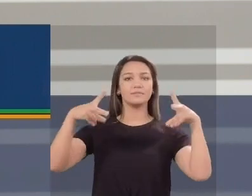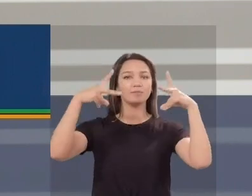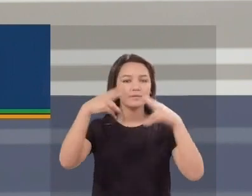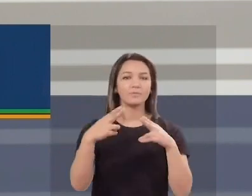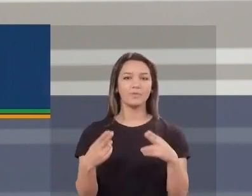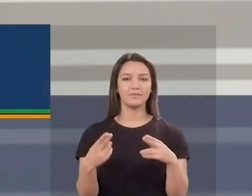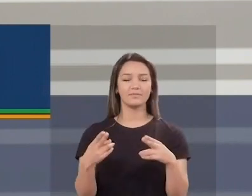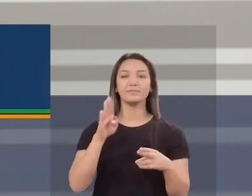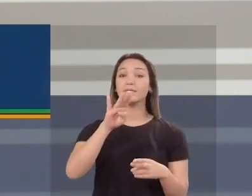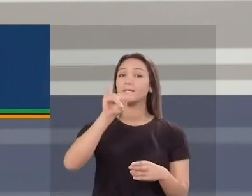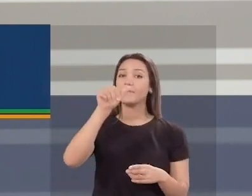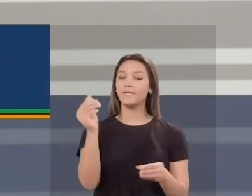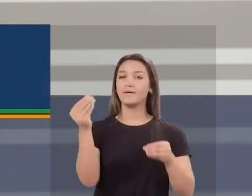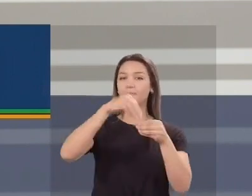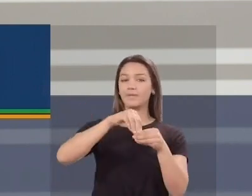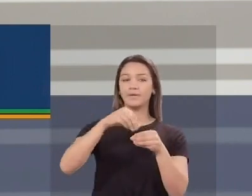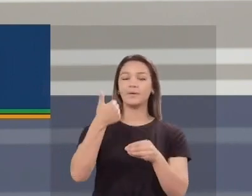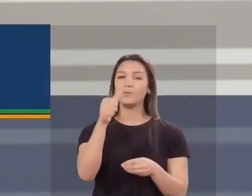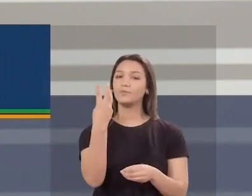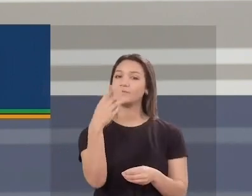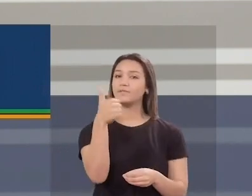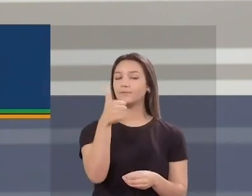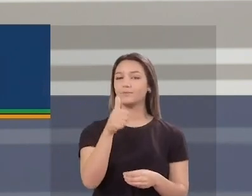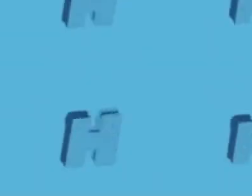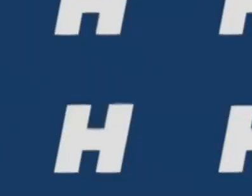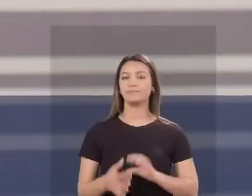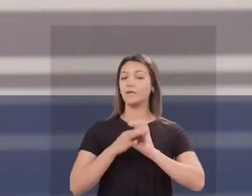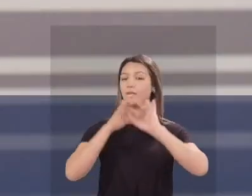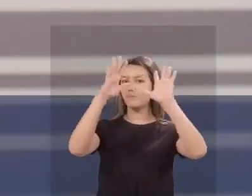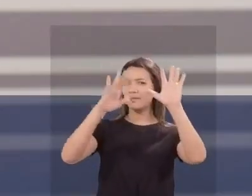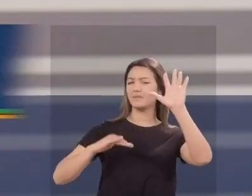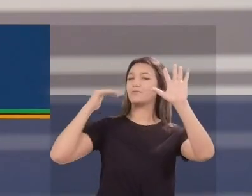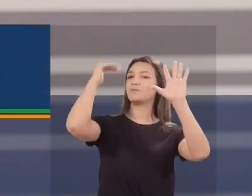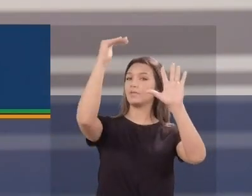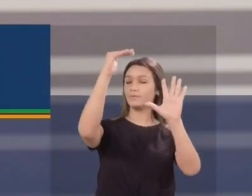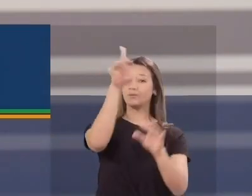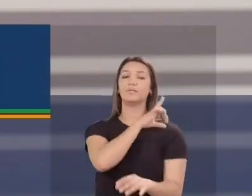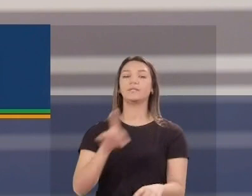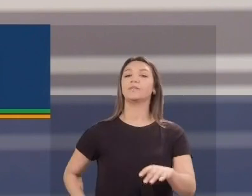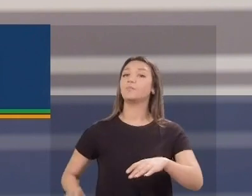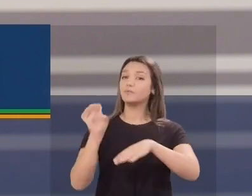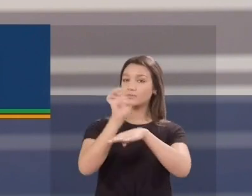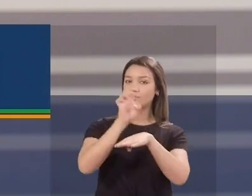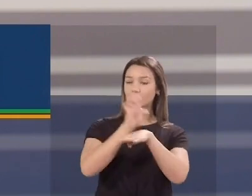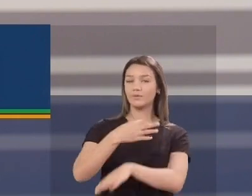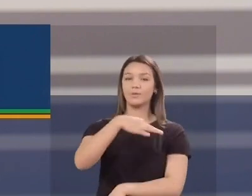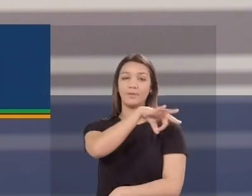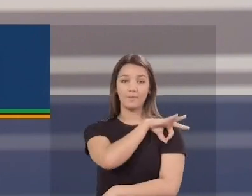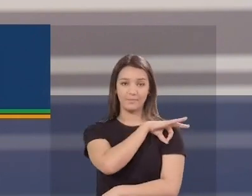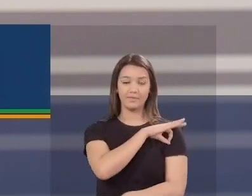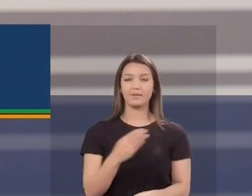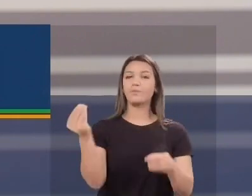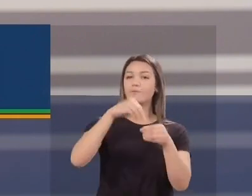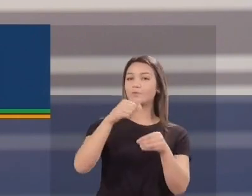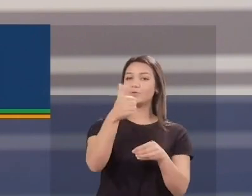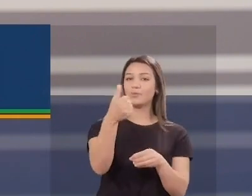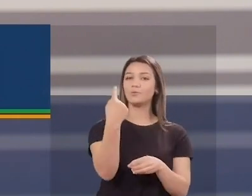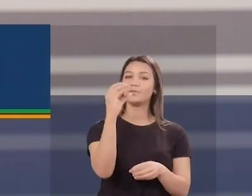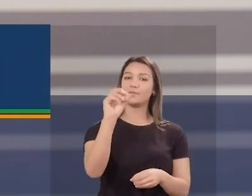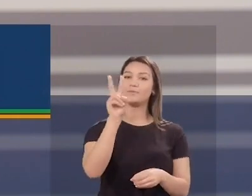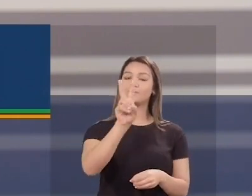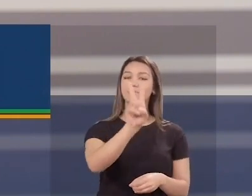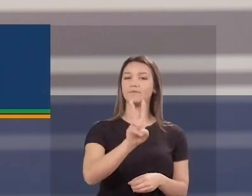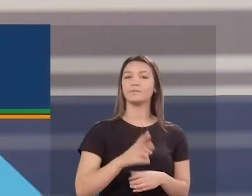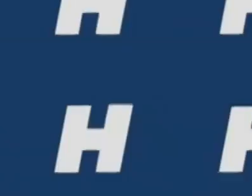serem tratados igualmente? Bia Piccoli, 11, 3, 11. Liberdade acima de tudo. Deputada estadual, policial Mariana Lescano,